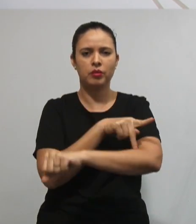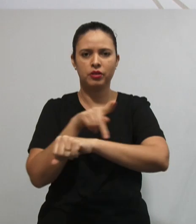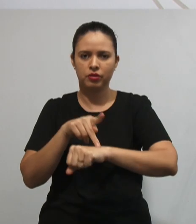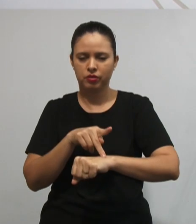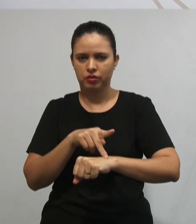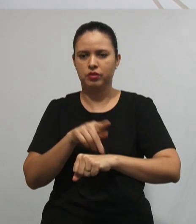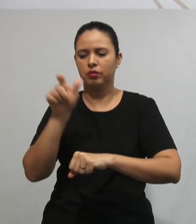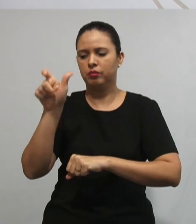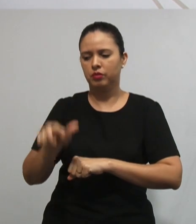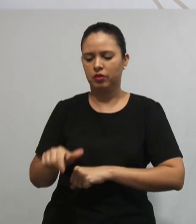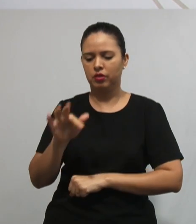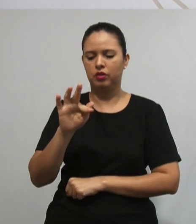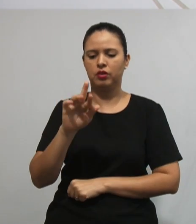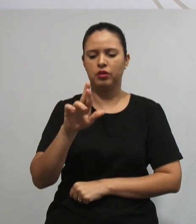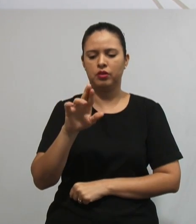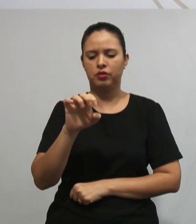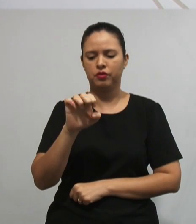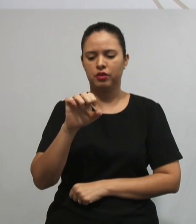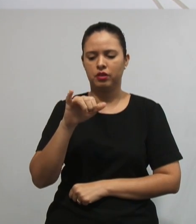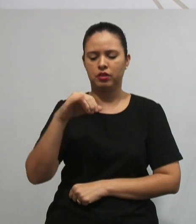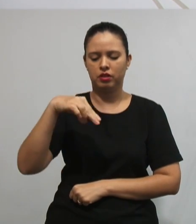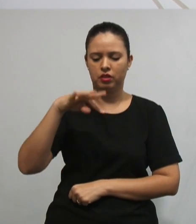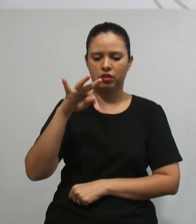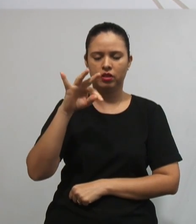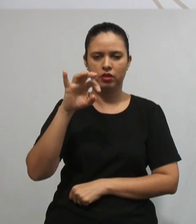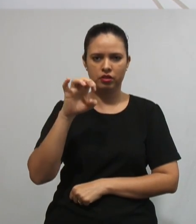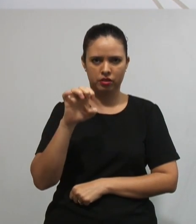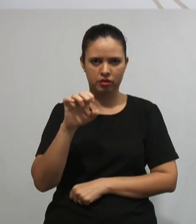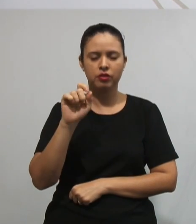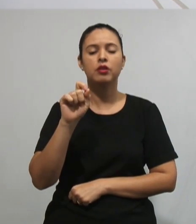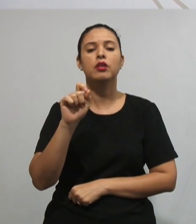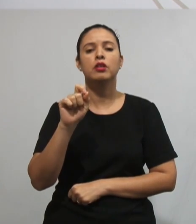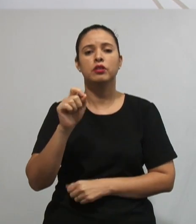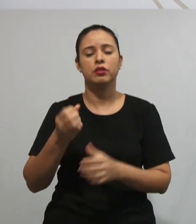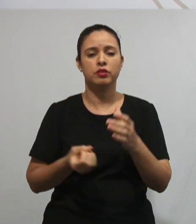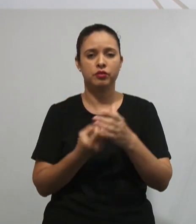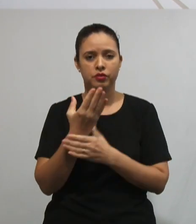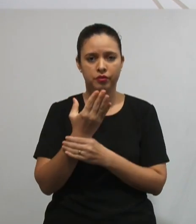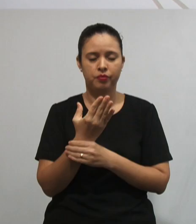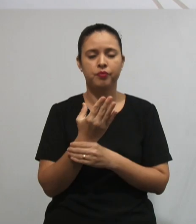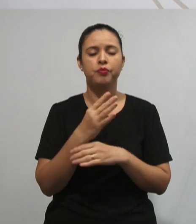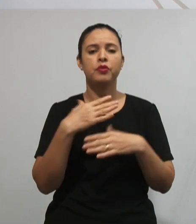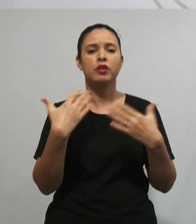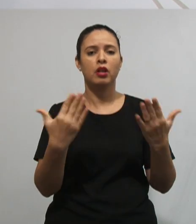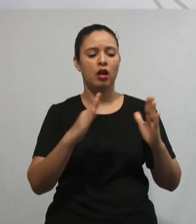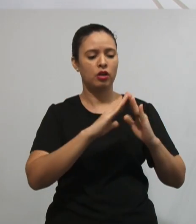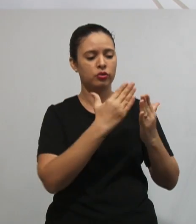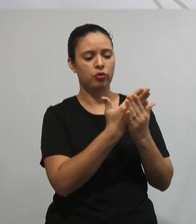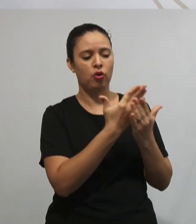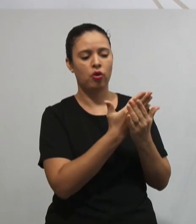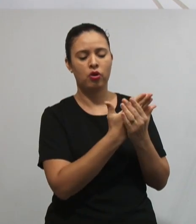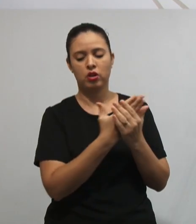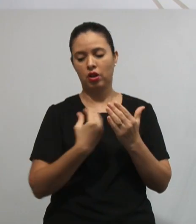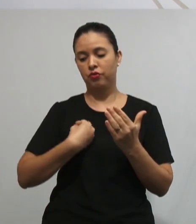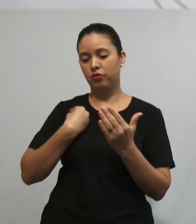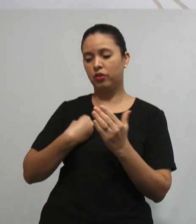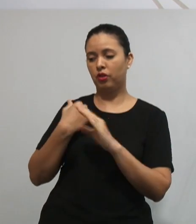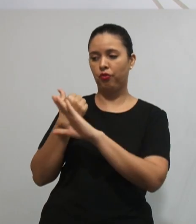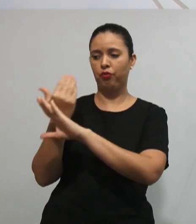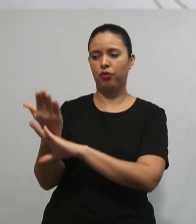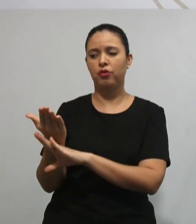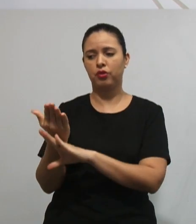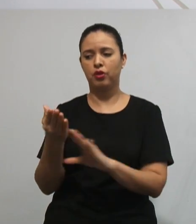desenvolveu. E também relacionar, né? A vida na escola com a vida fora da escola. Era o que ele